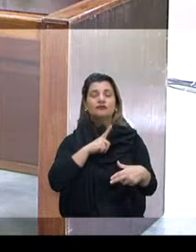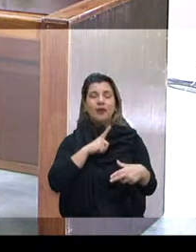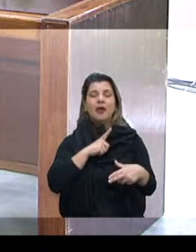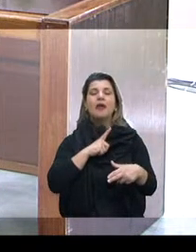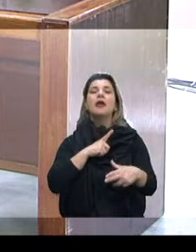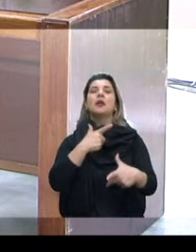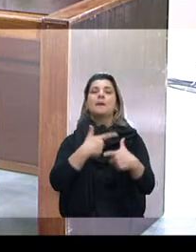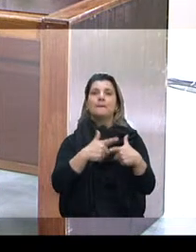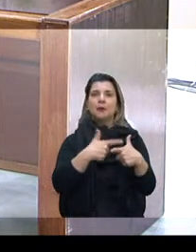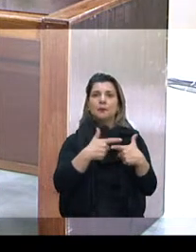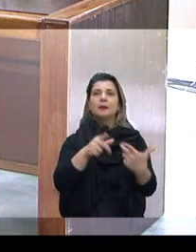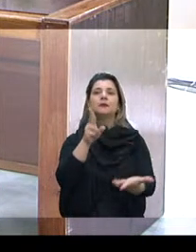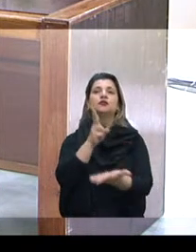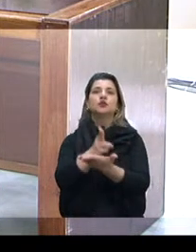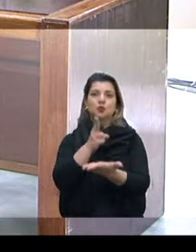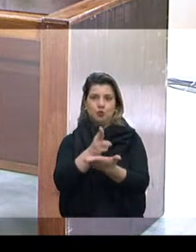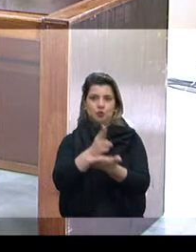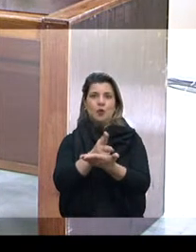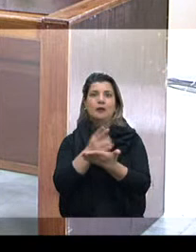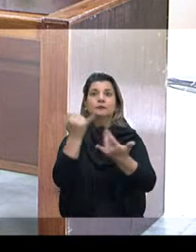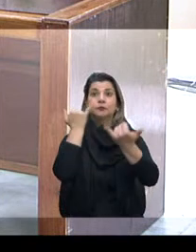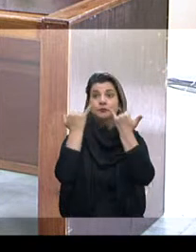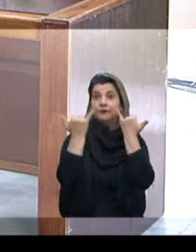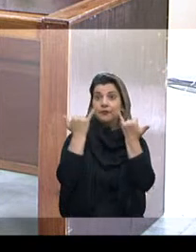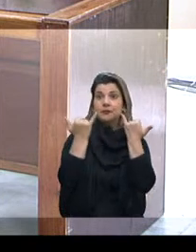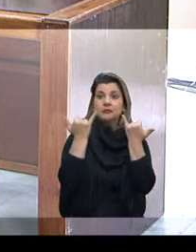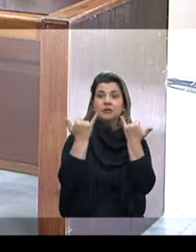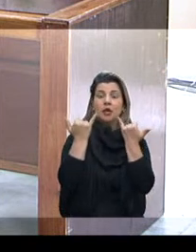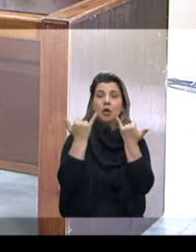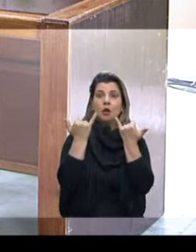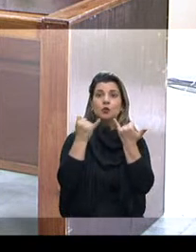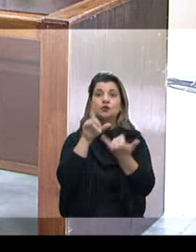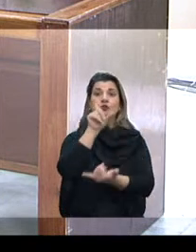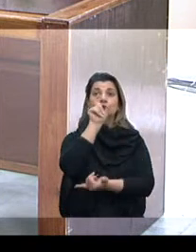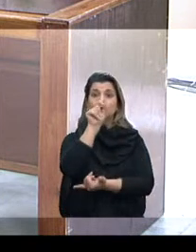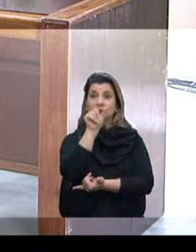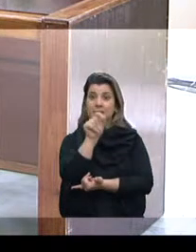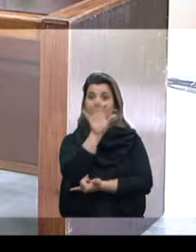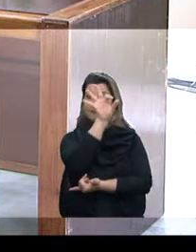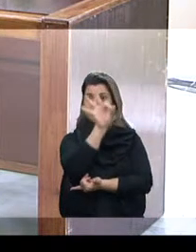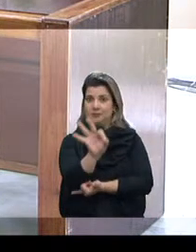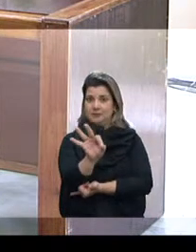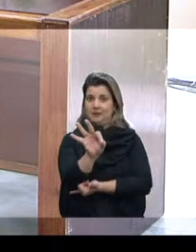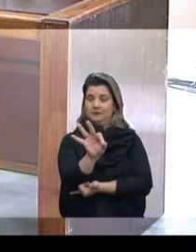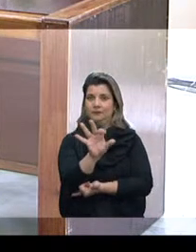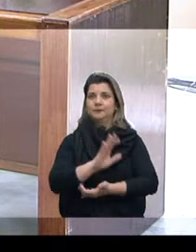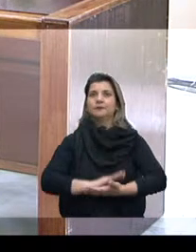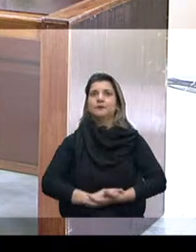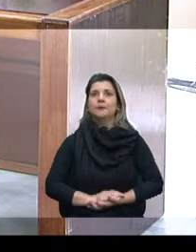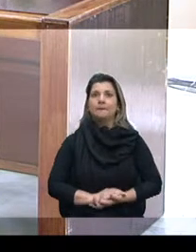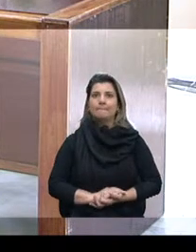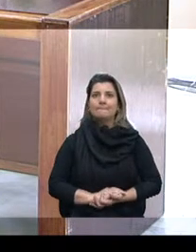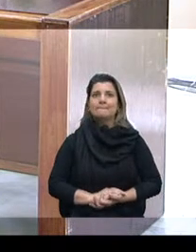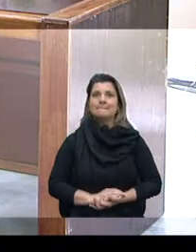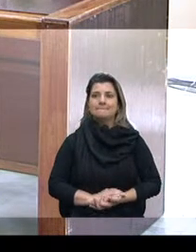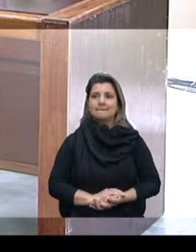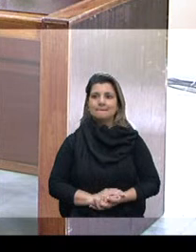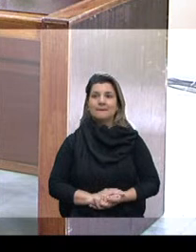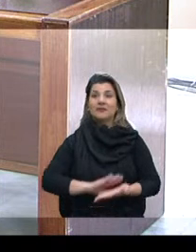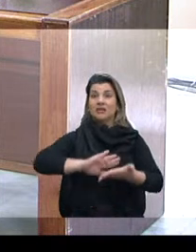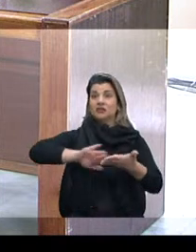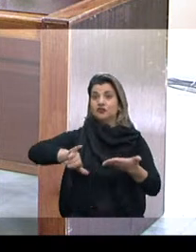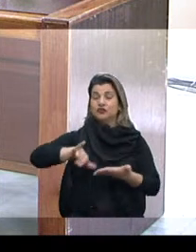ele. Esse é o dado. 12, 100%, que tiram 76, fica com o resto,